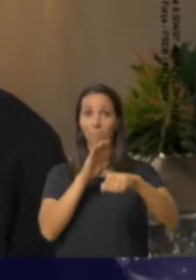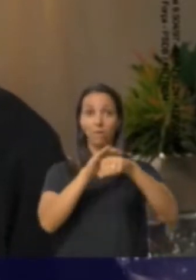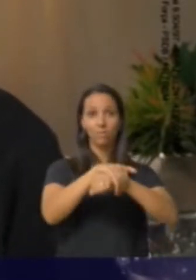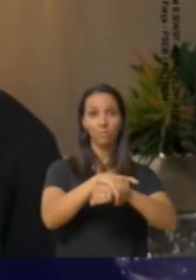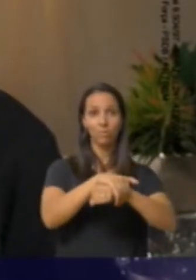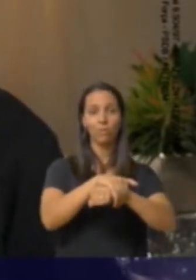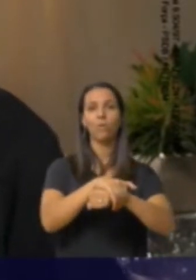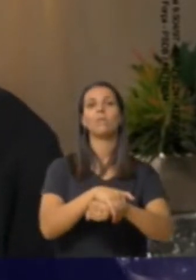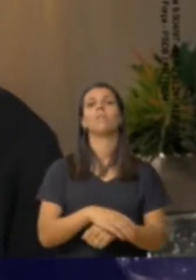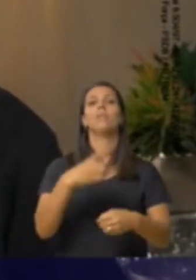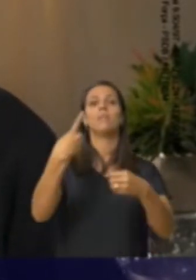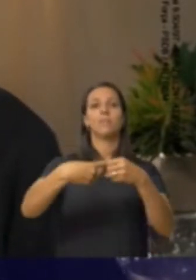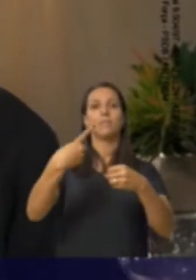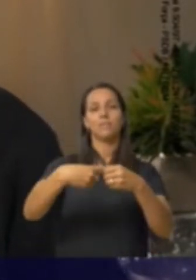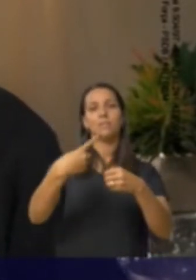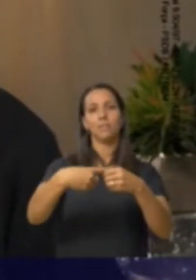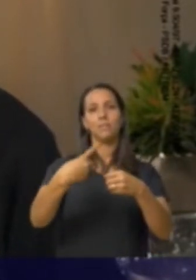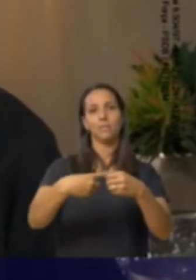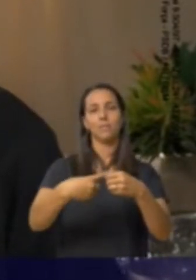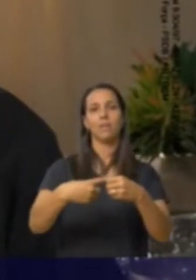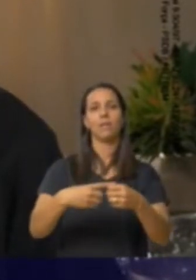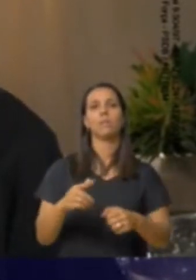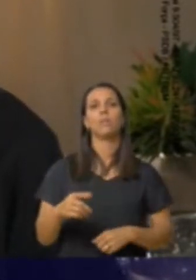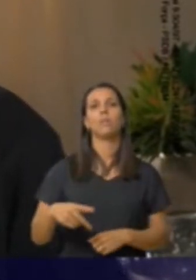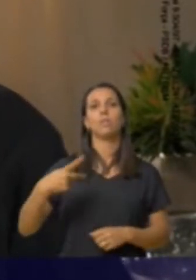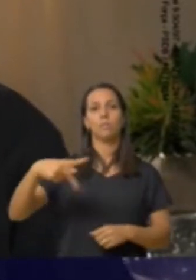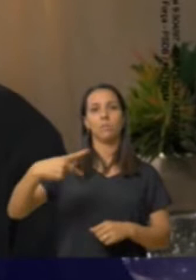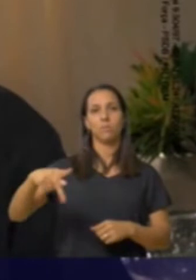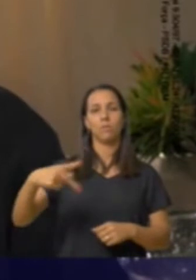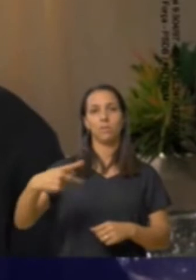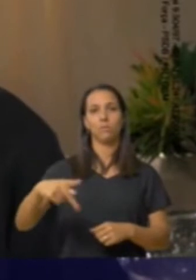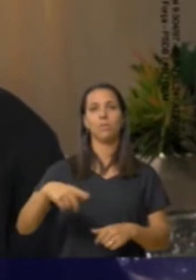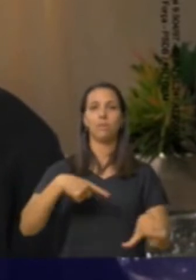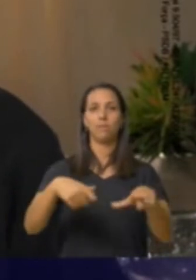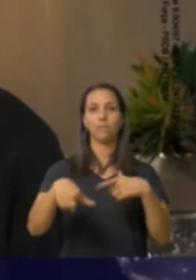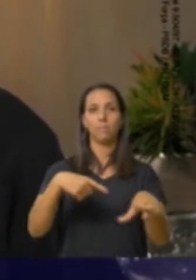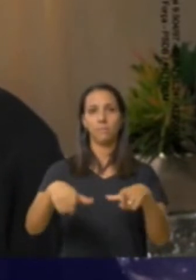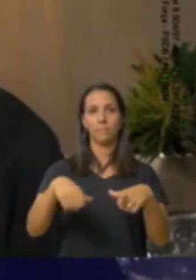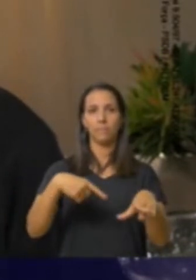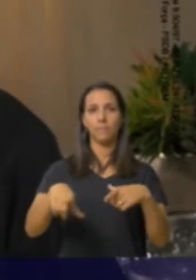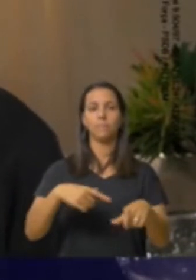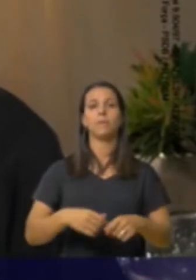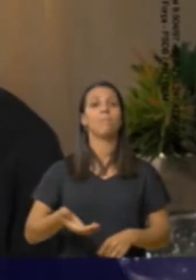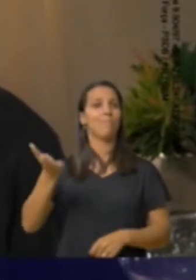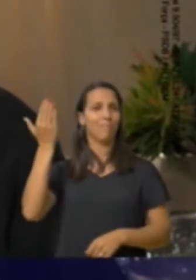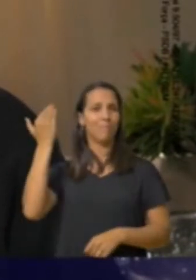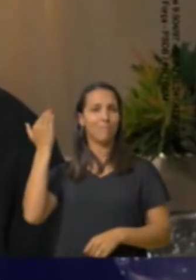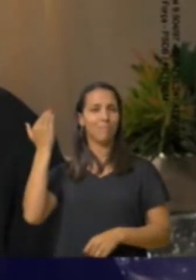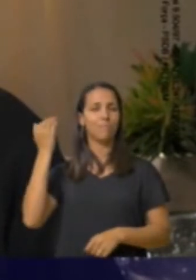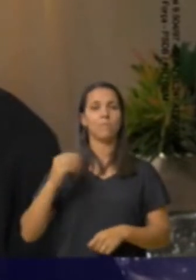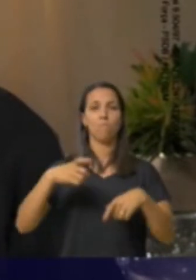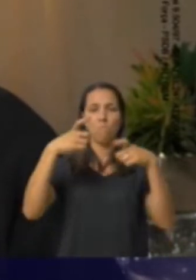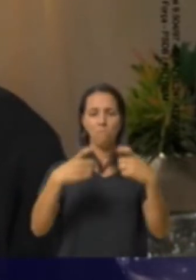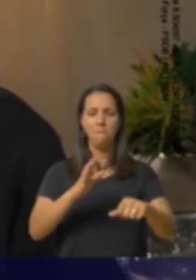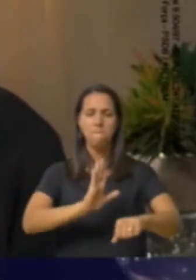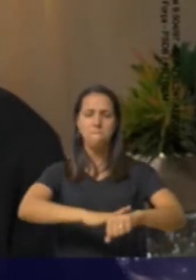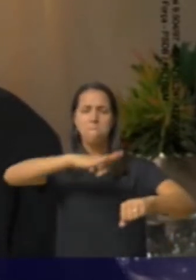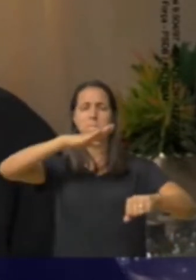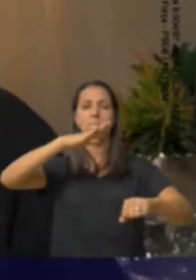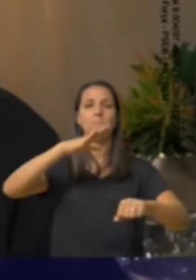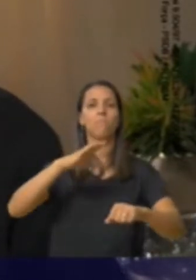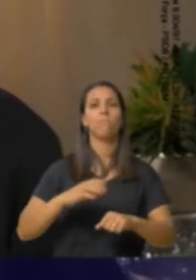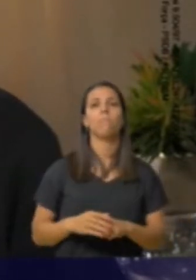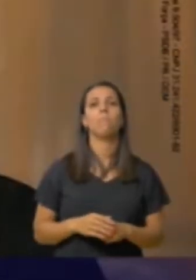o esporte à meia-noite e fomos trabalhar em Plana Altina, no Distrito Federal, que era, à época, a cidade